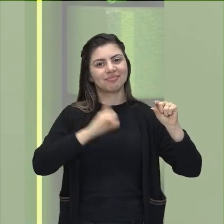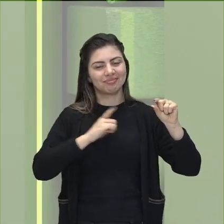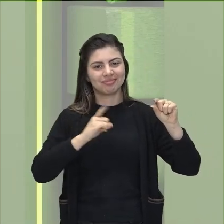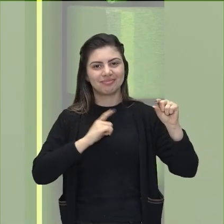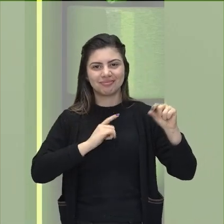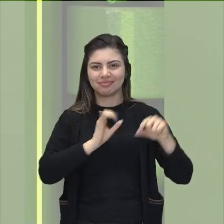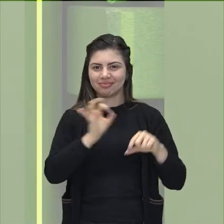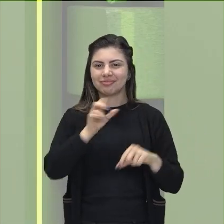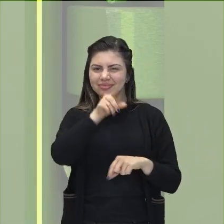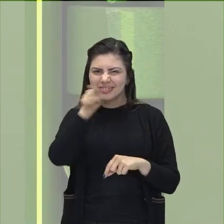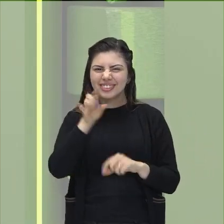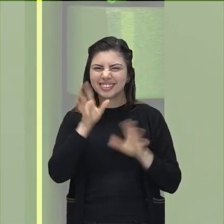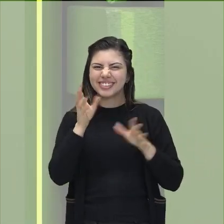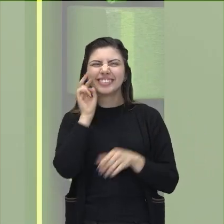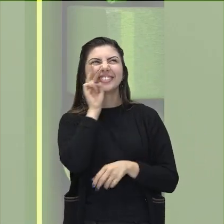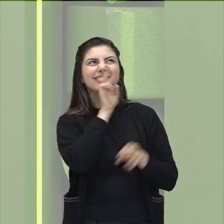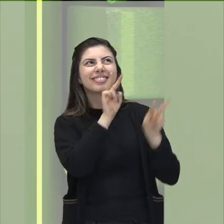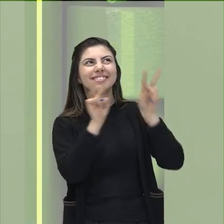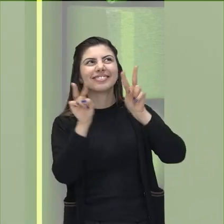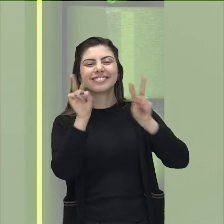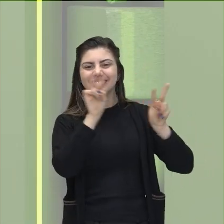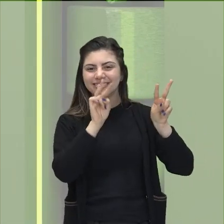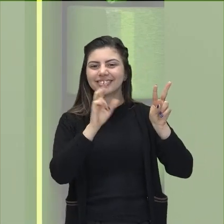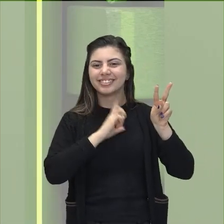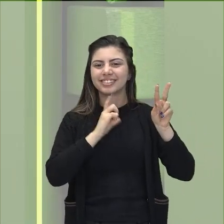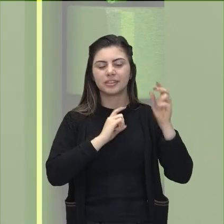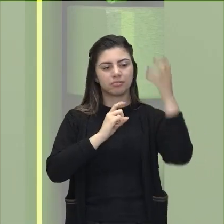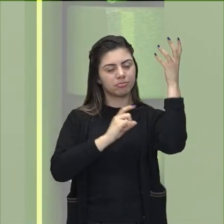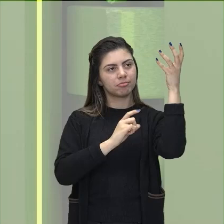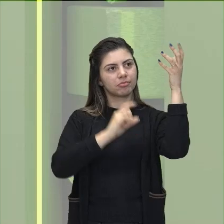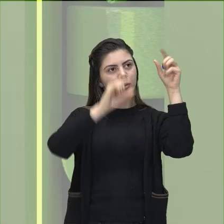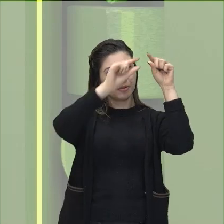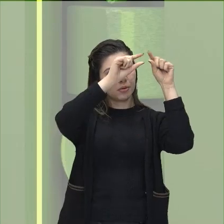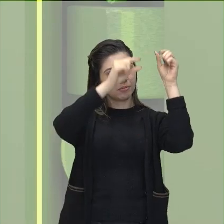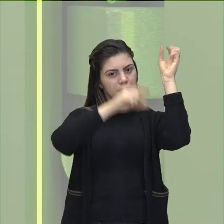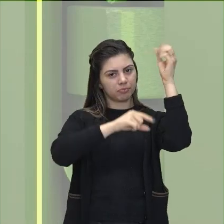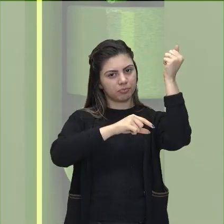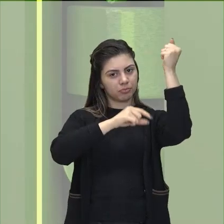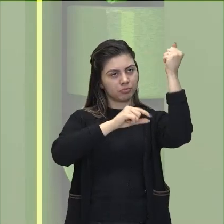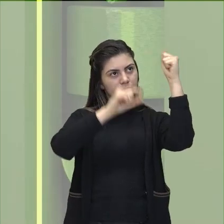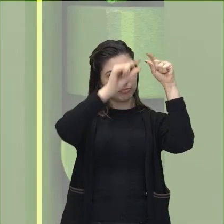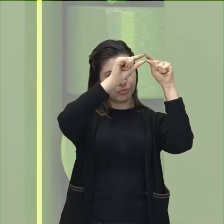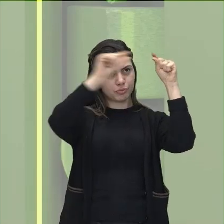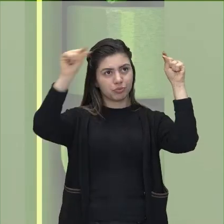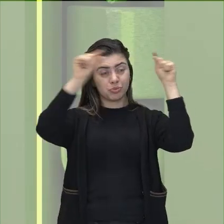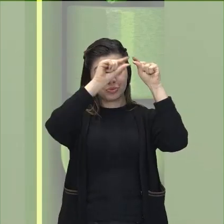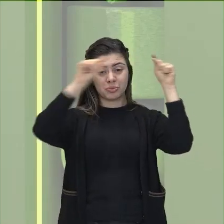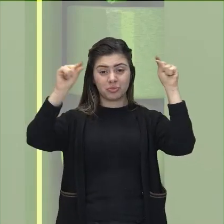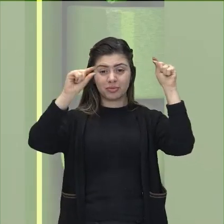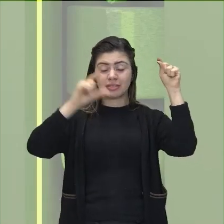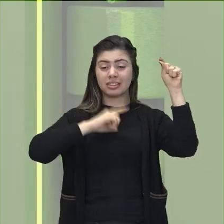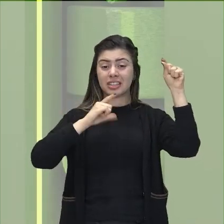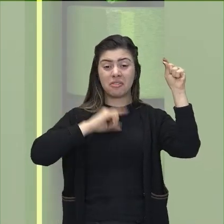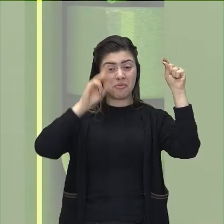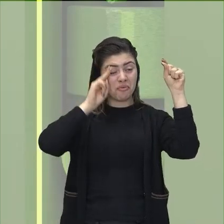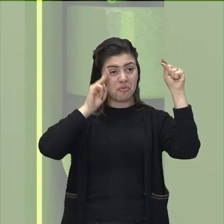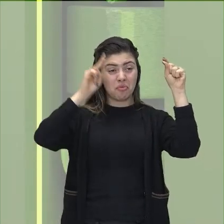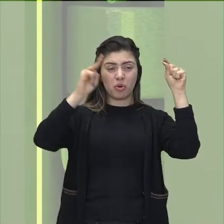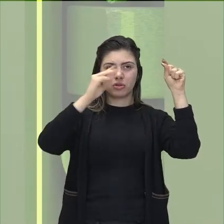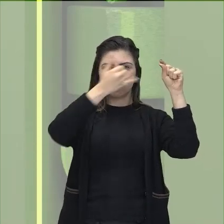energia elétrica. Você já deve ter visto esses fios de altíssima voltagem passando,